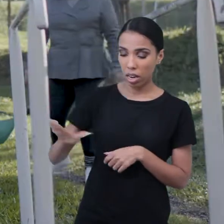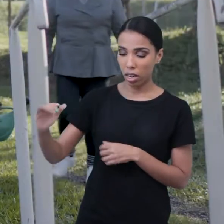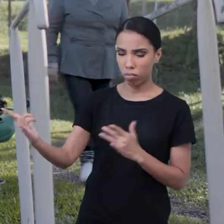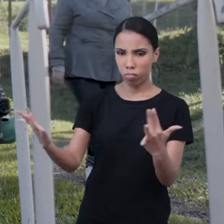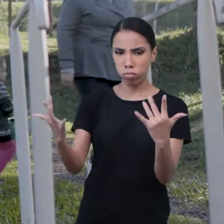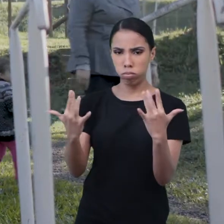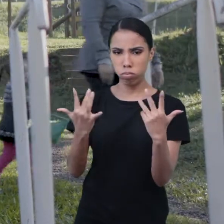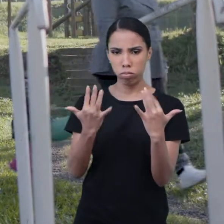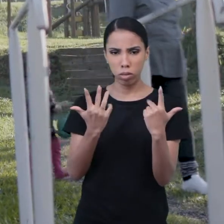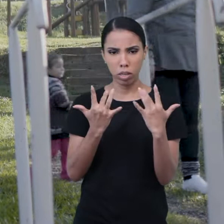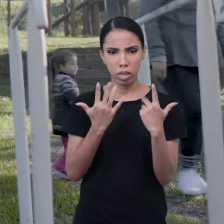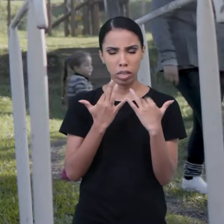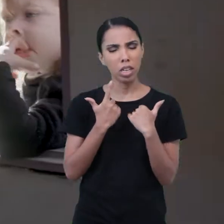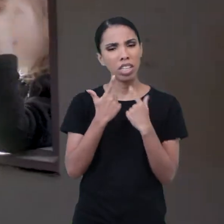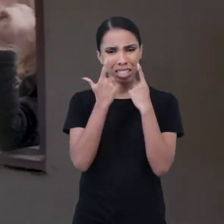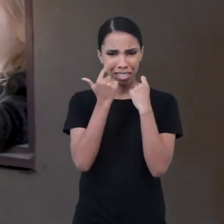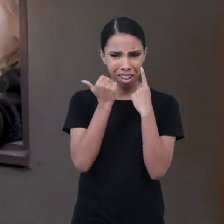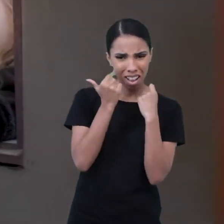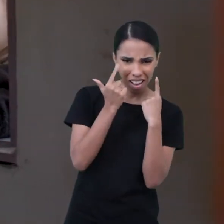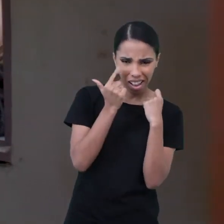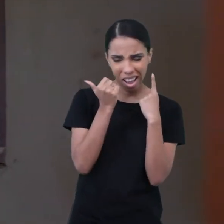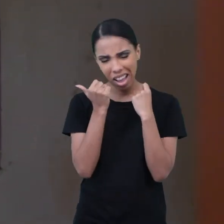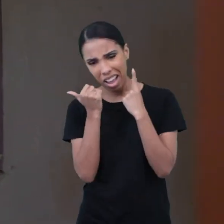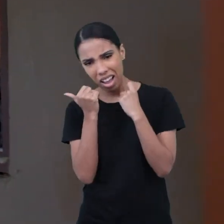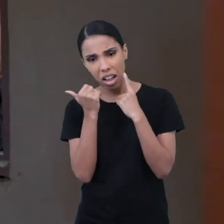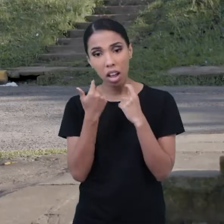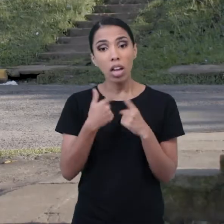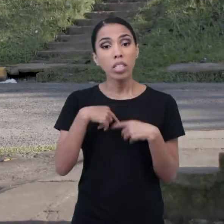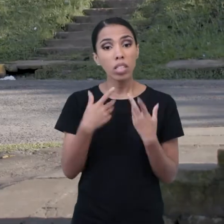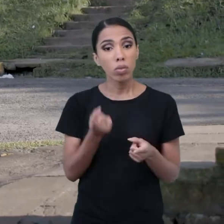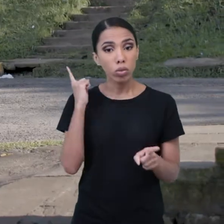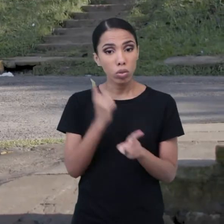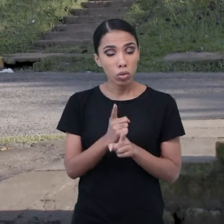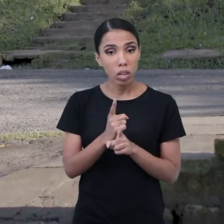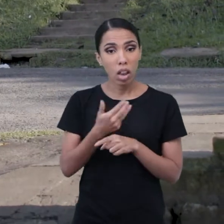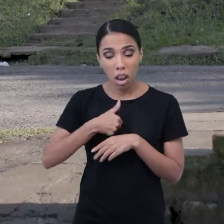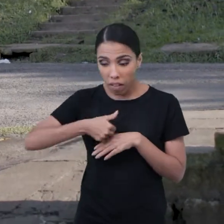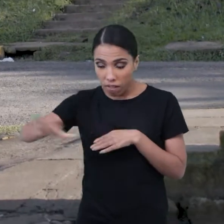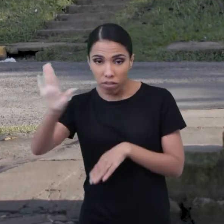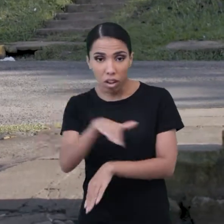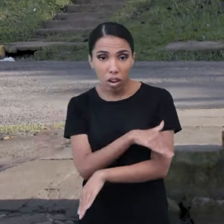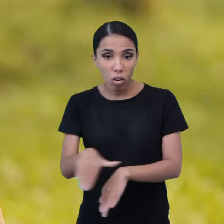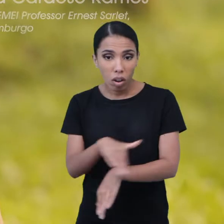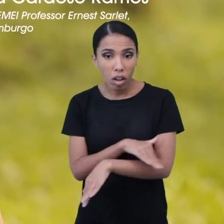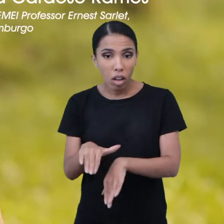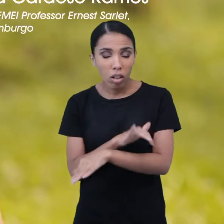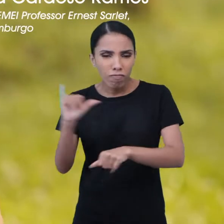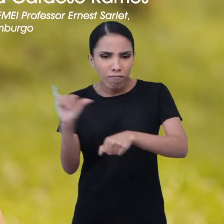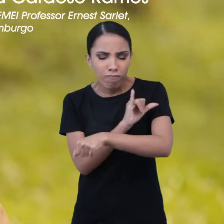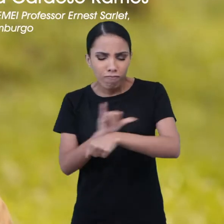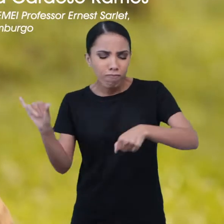Elas carregam regadores. E eles choravam. Então eu descobri que levando eles para a rua...